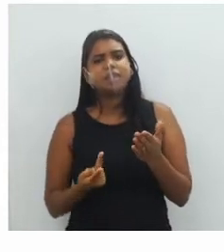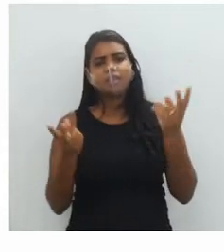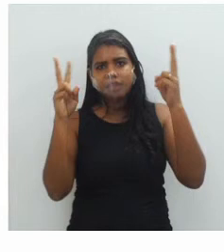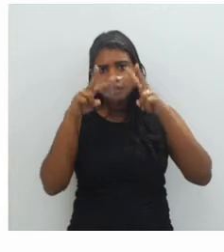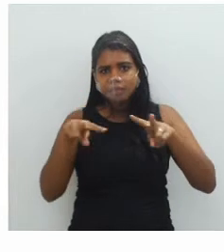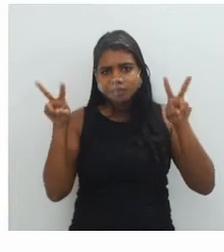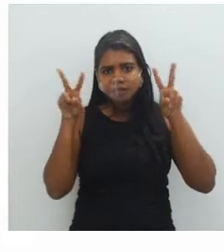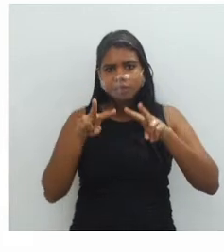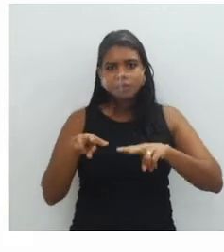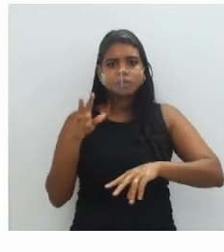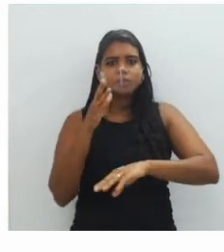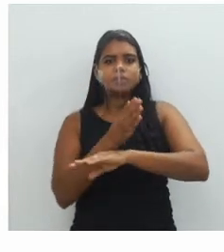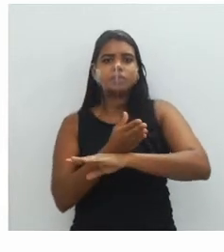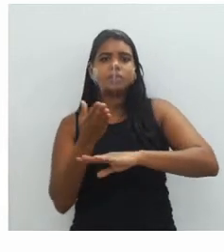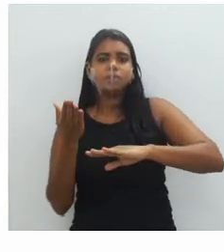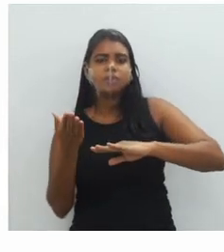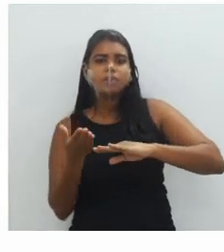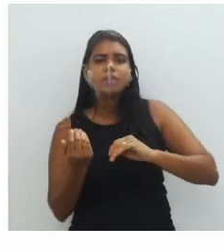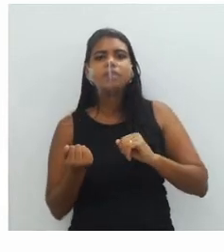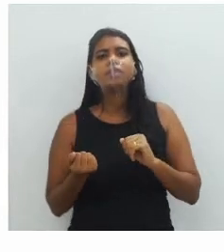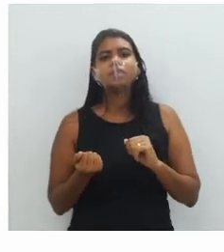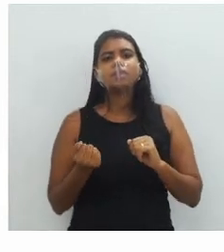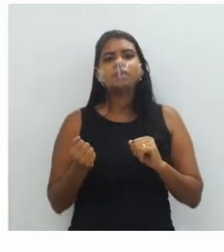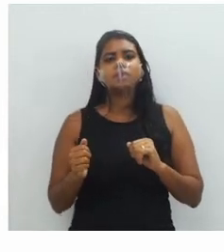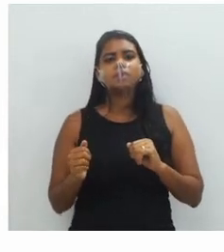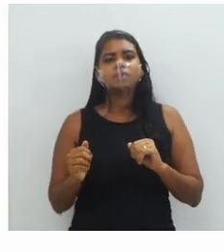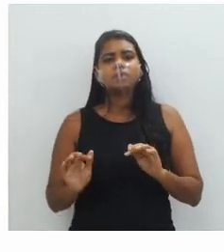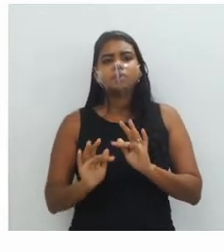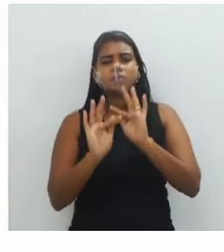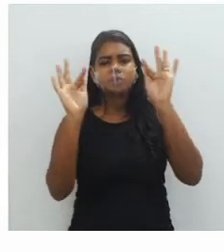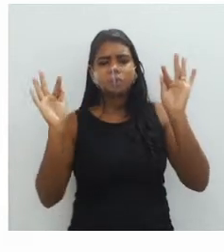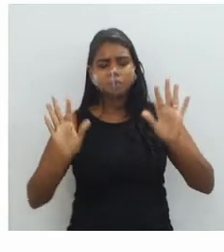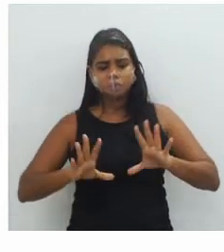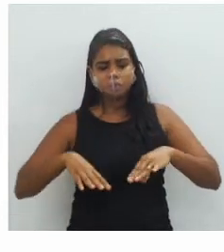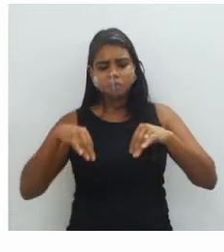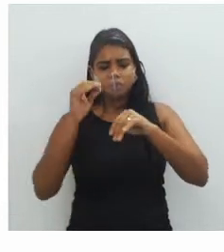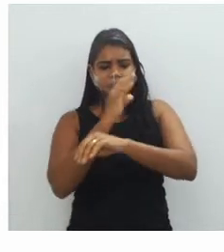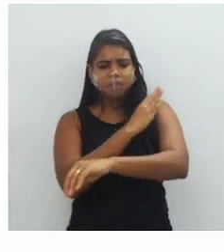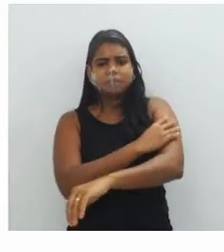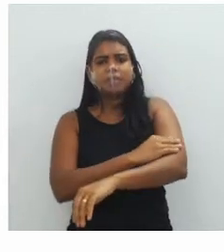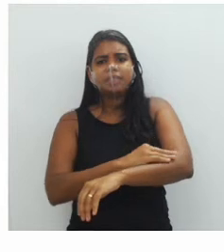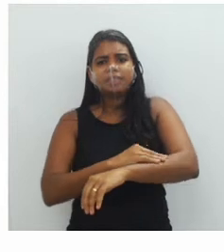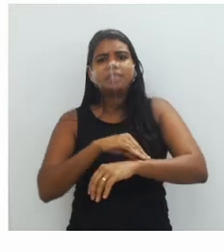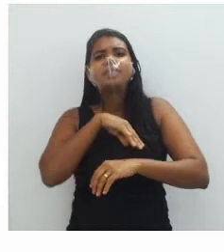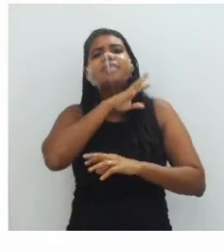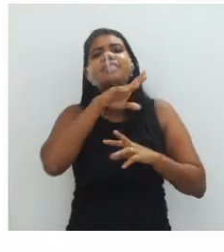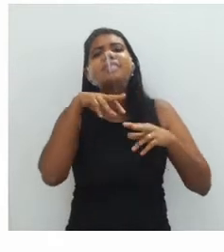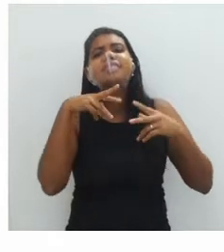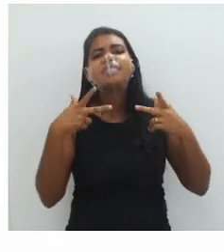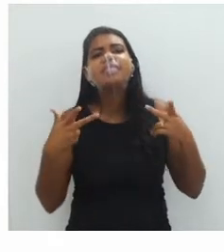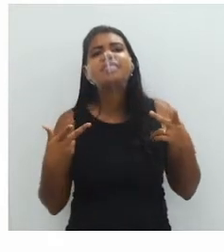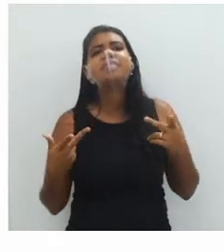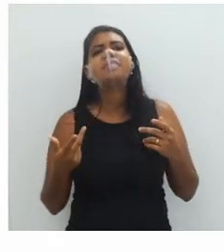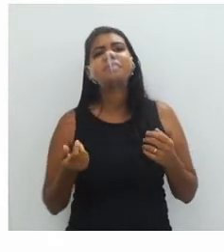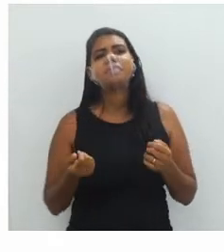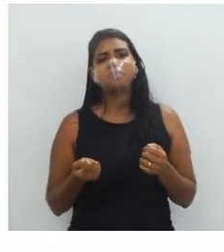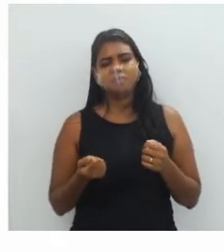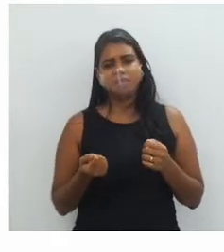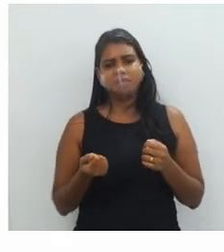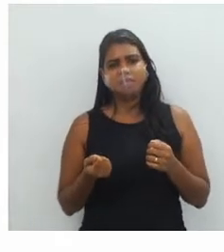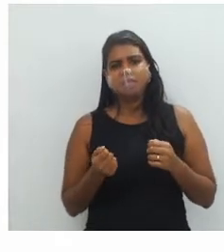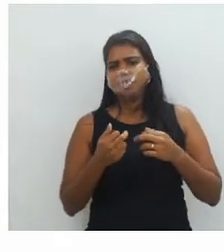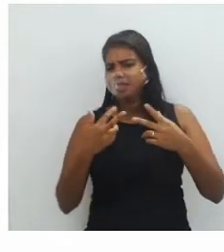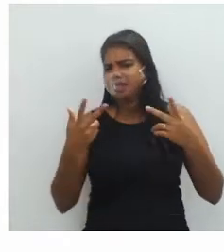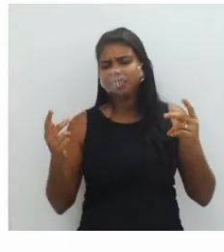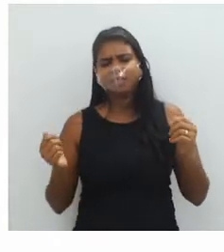contemporânea, que explora as texturas através de peles de animais rasgadas, interiores de superfícies à mostra, entre